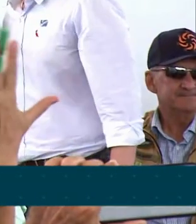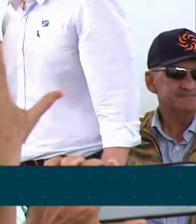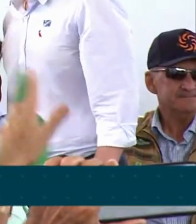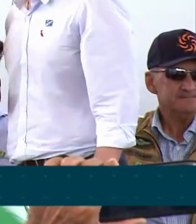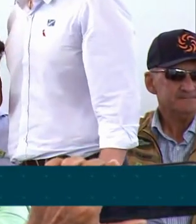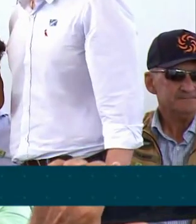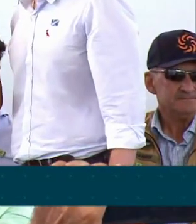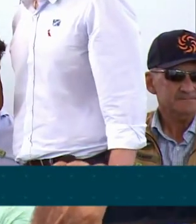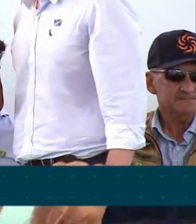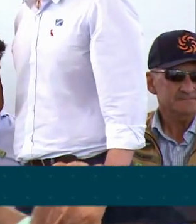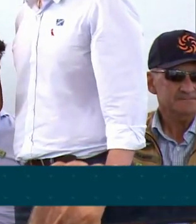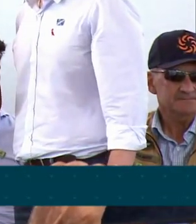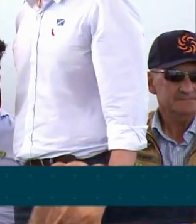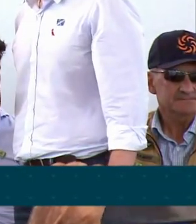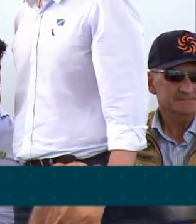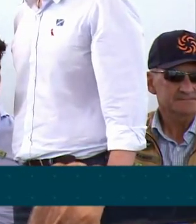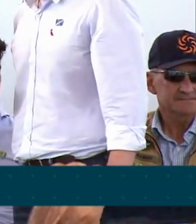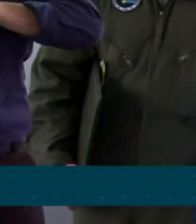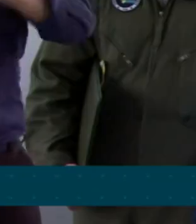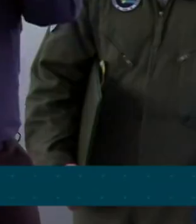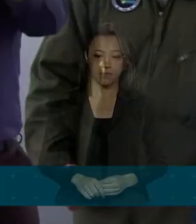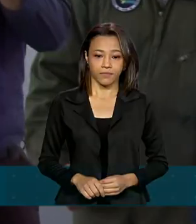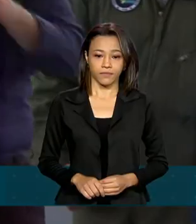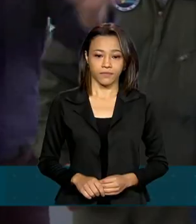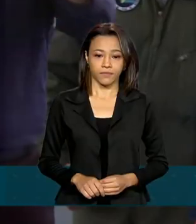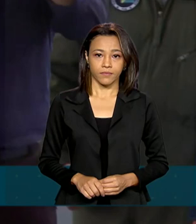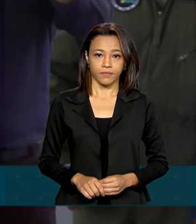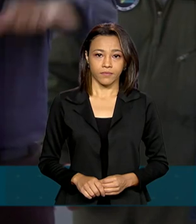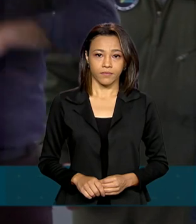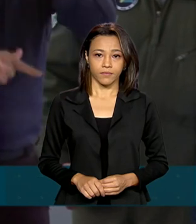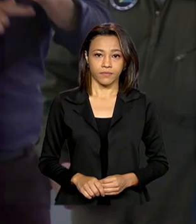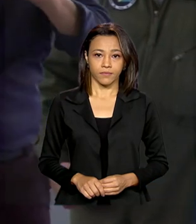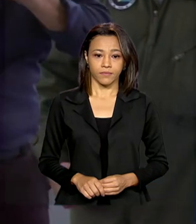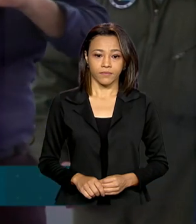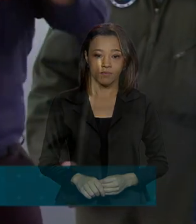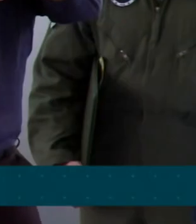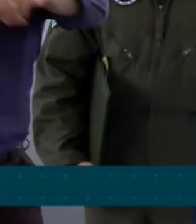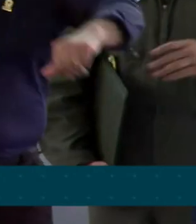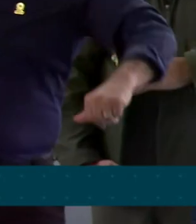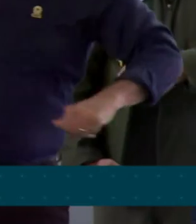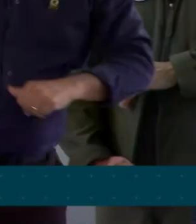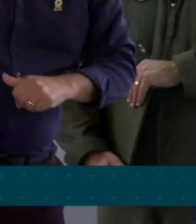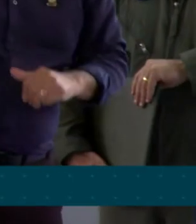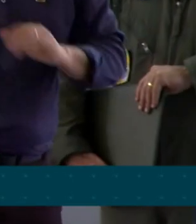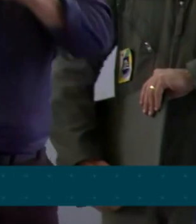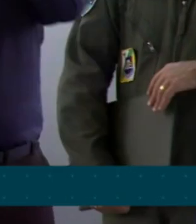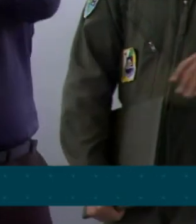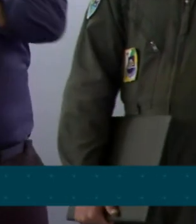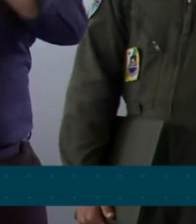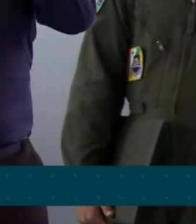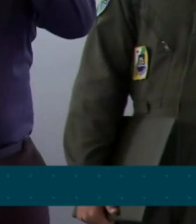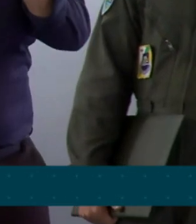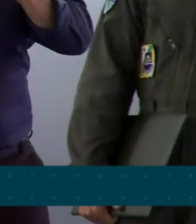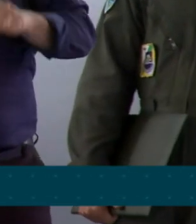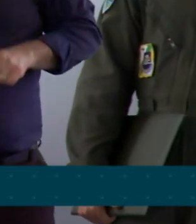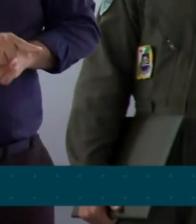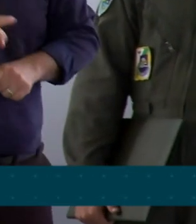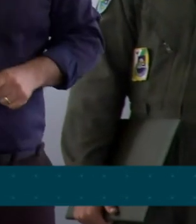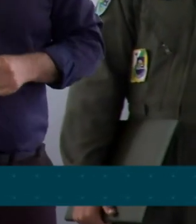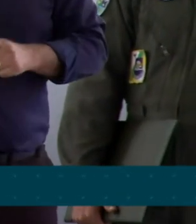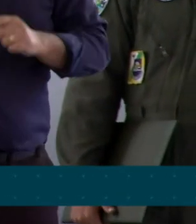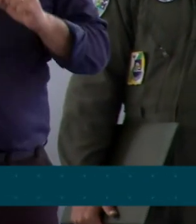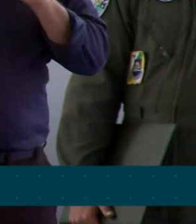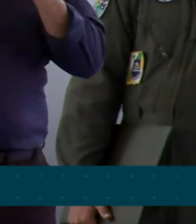assentados da reforma agrária no Rio Grande do Norte. Serão donos das suas terras, poderão passar para os seus filhos,